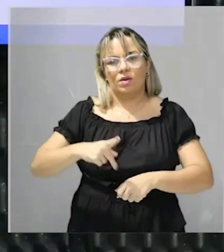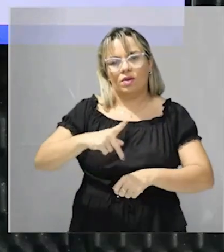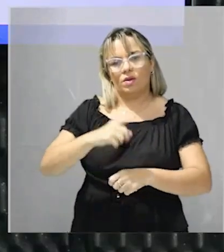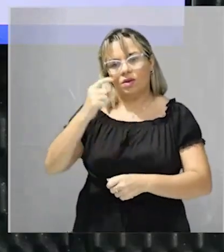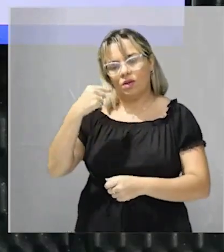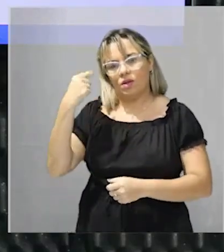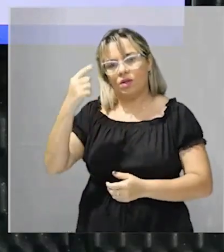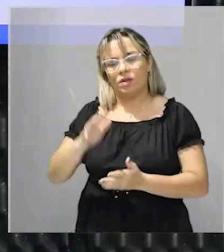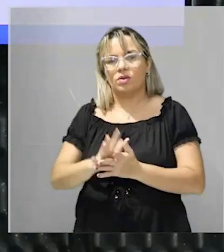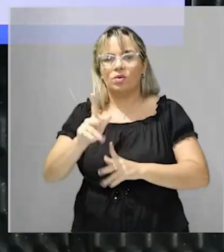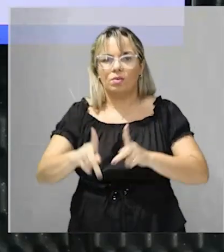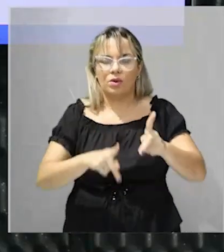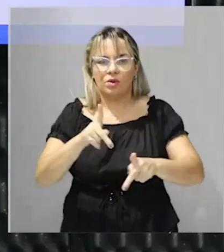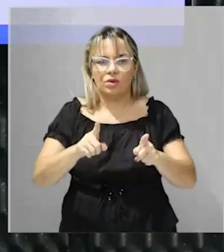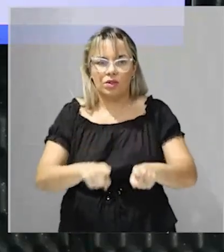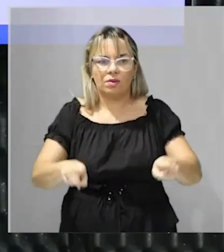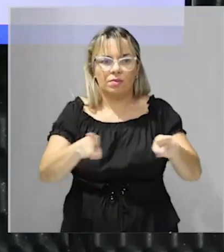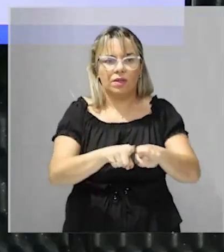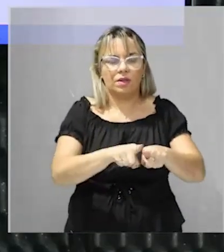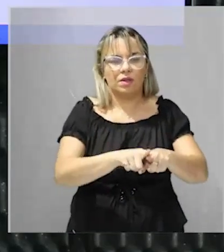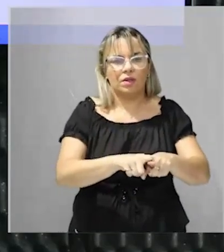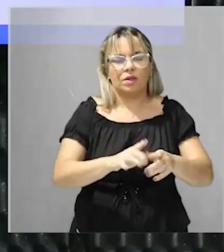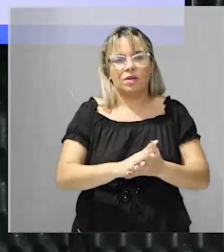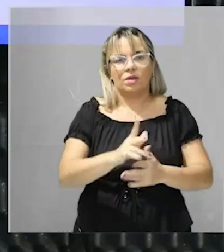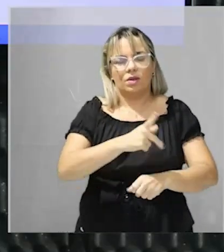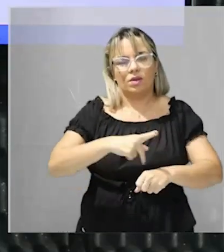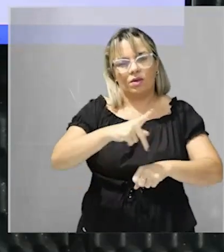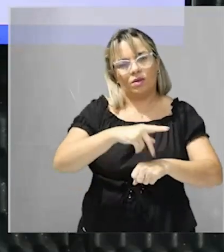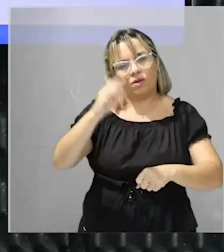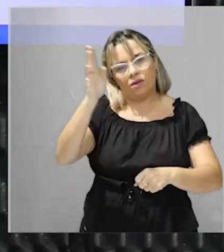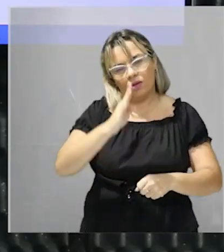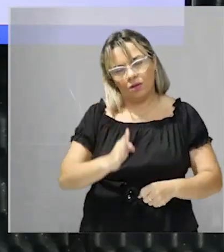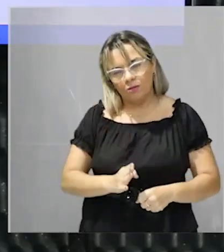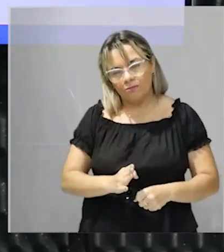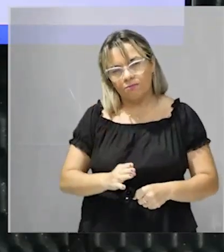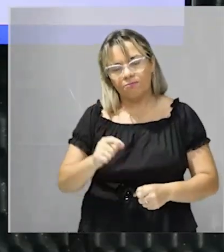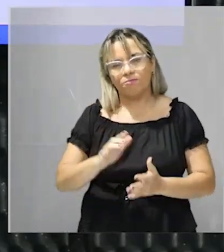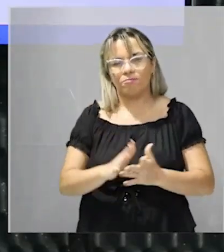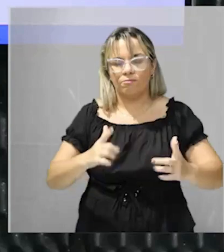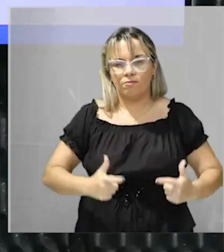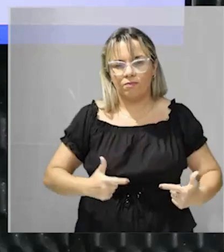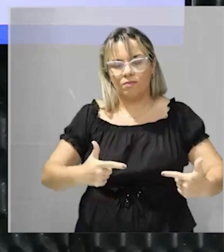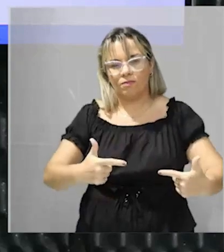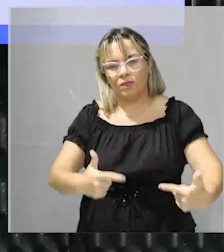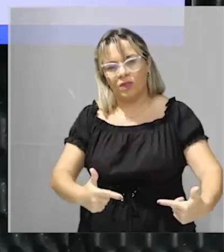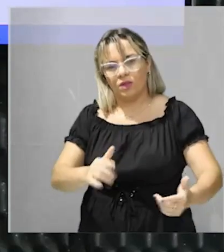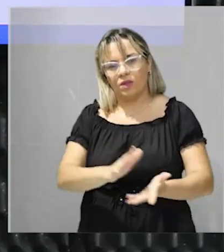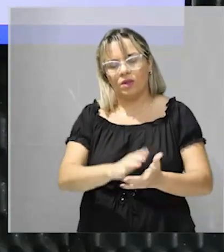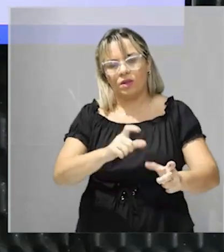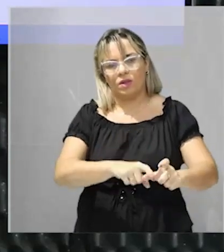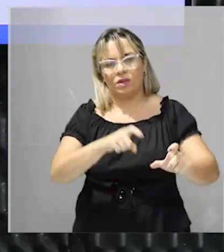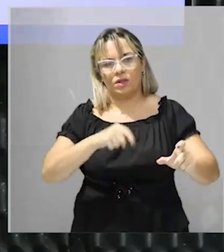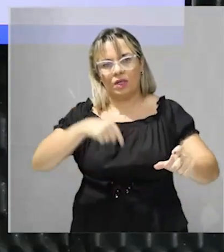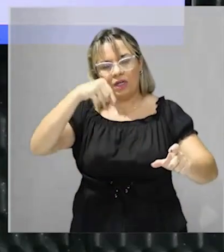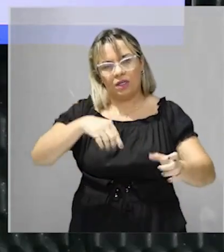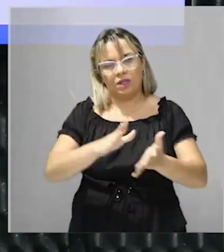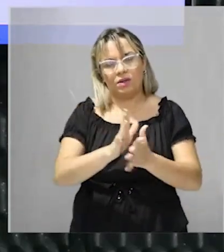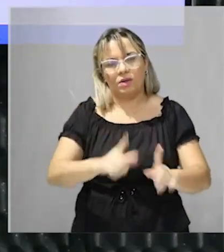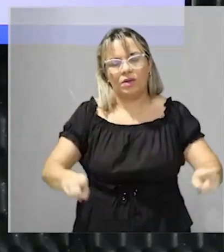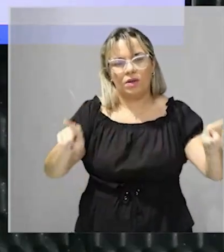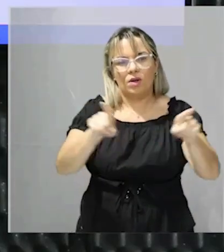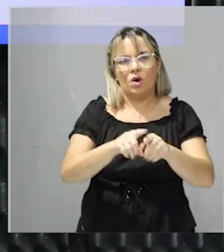participação dos setores populares e no caso do Brasil se você olha por exemplo as lutas as guerras de independência que ocorreram aqui também